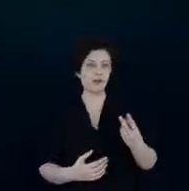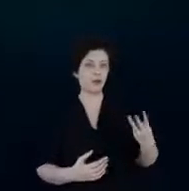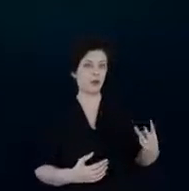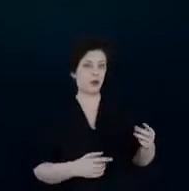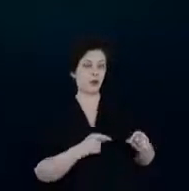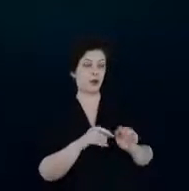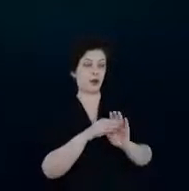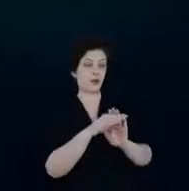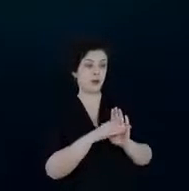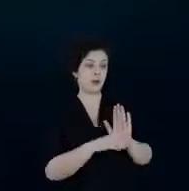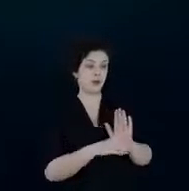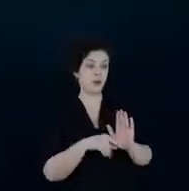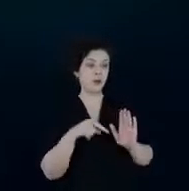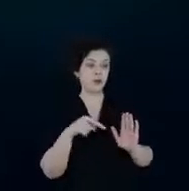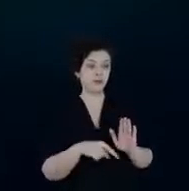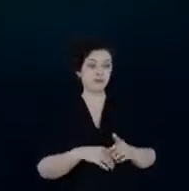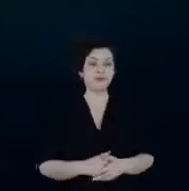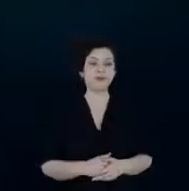programa